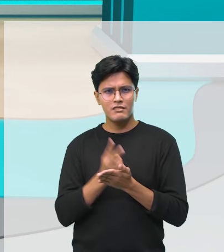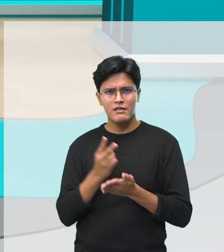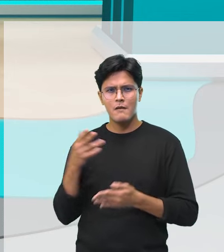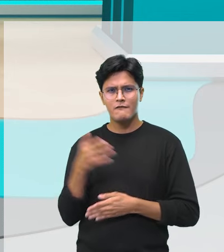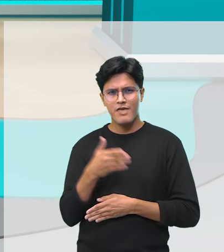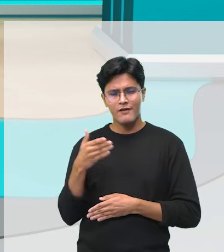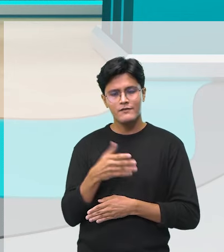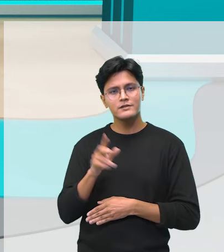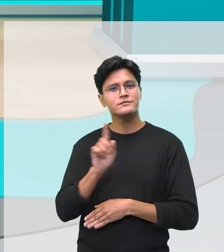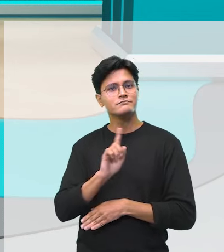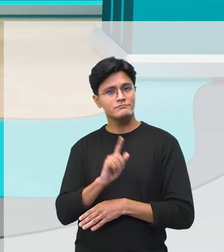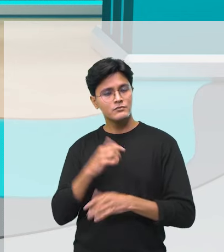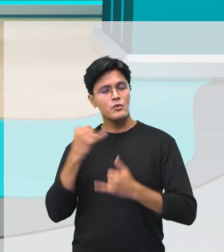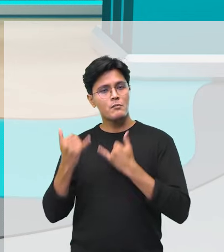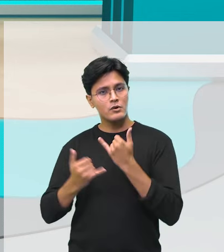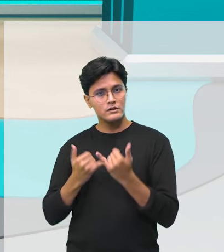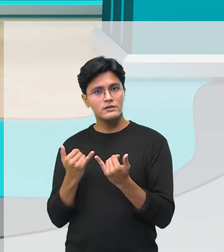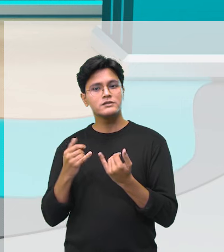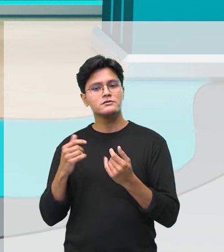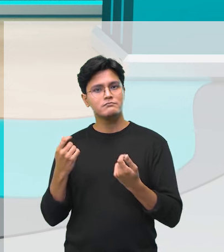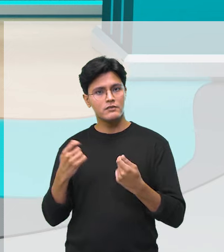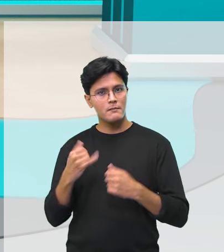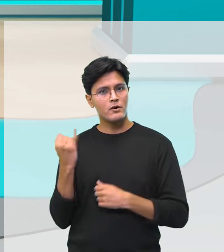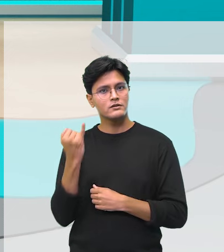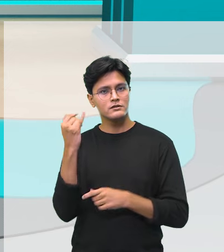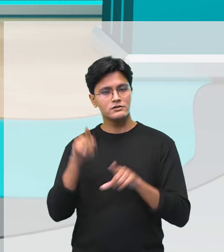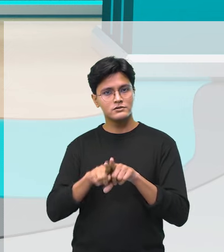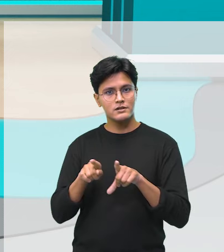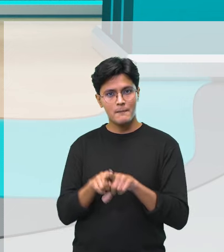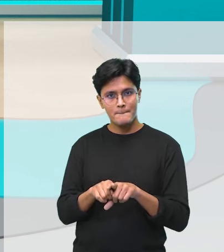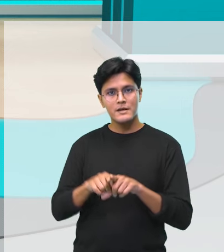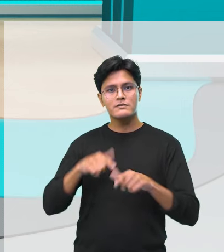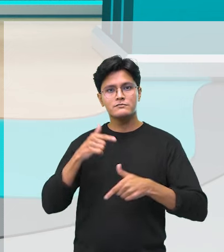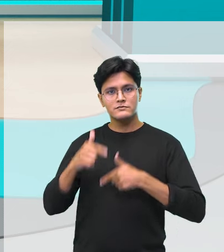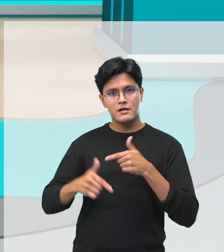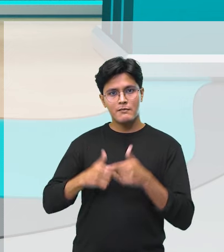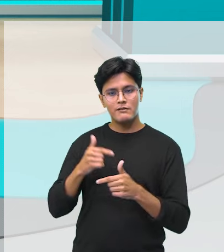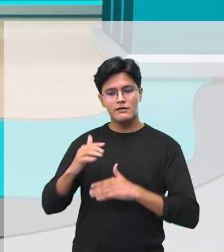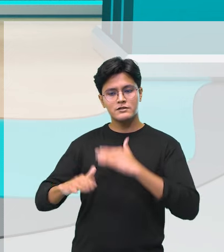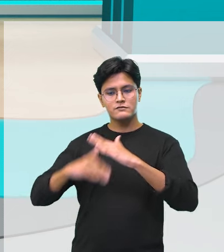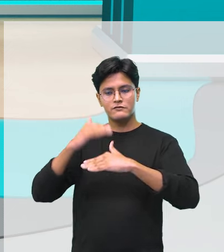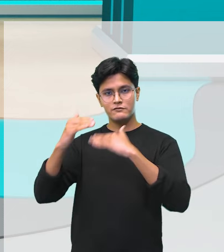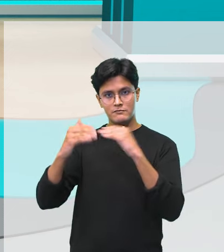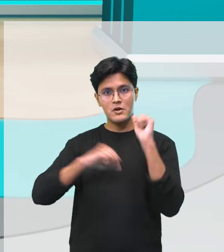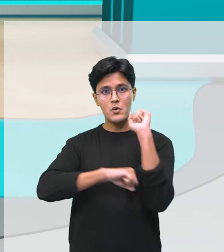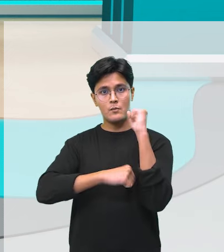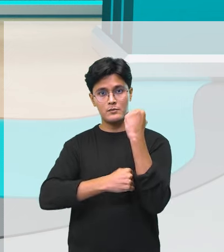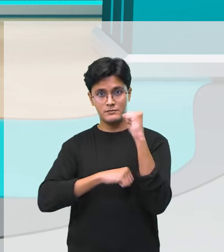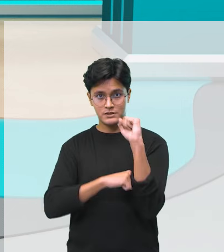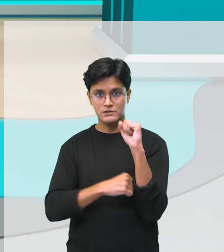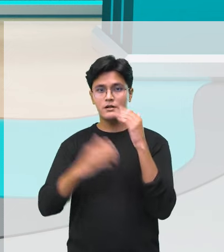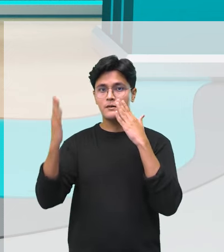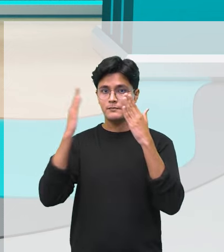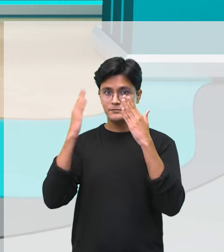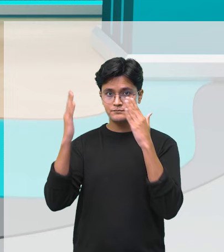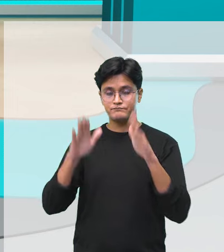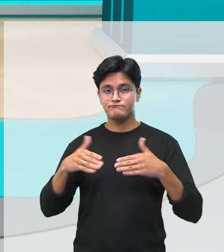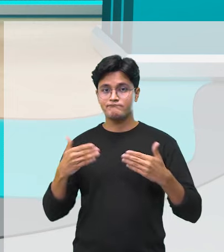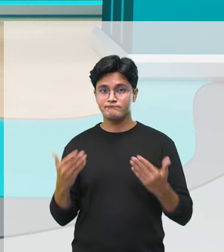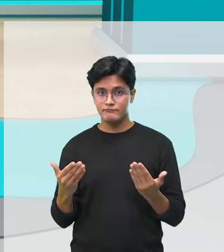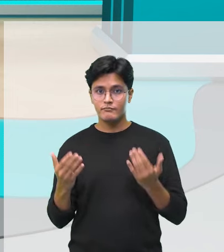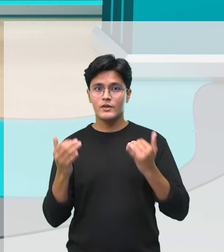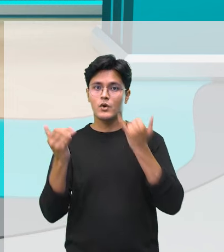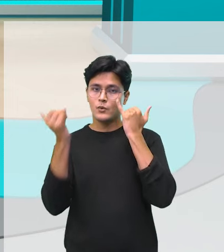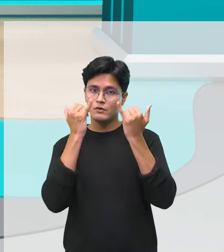para trabalhar as questões motoras, psicológicas, né? Então, vejam aí o que que está trazendo a nossa notícia.